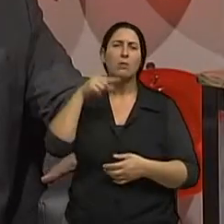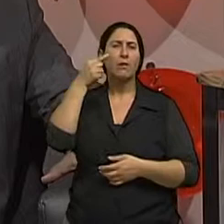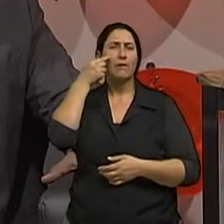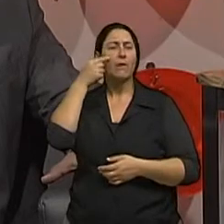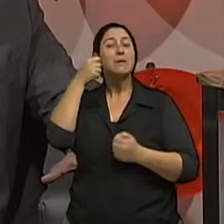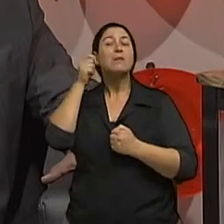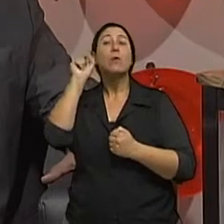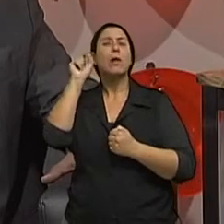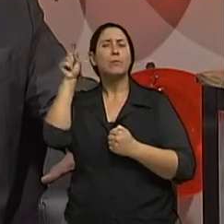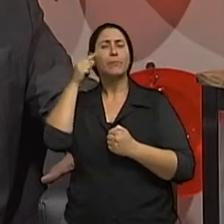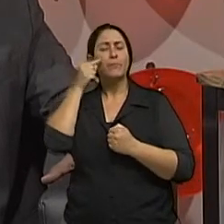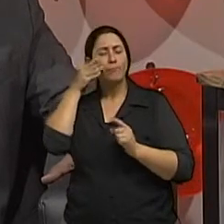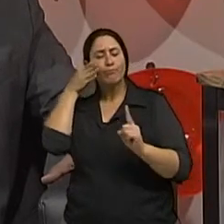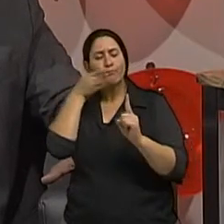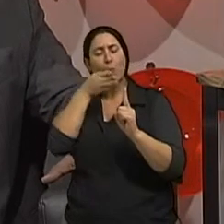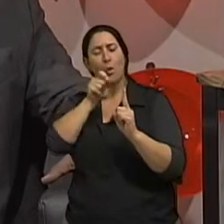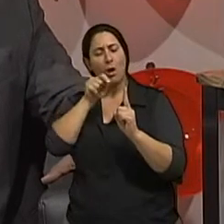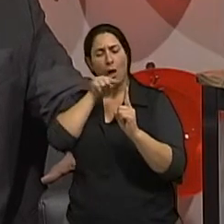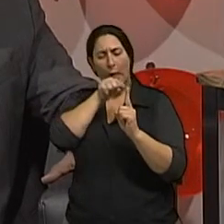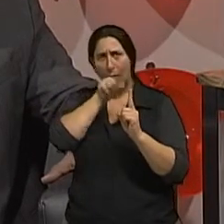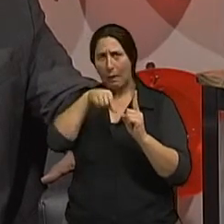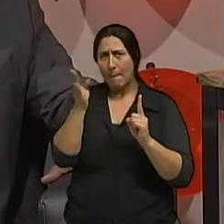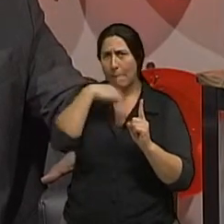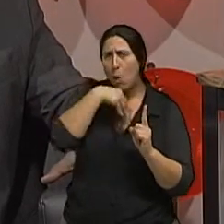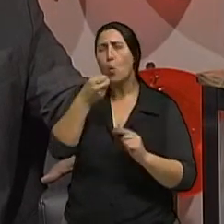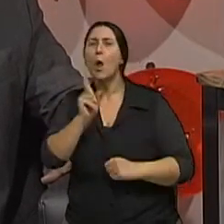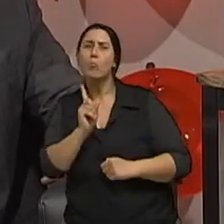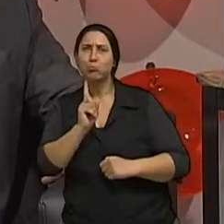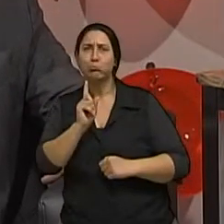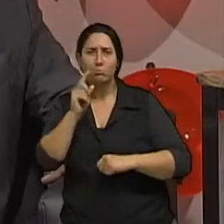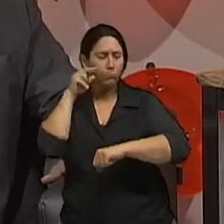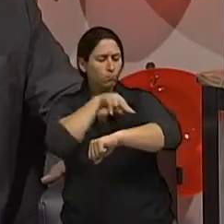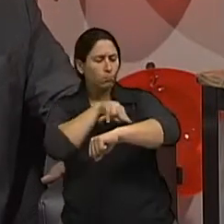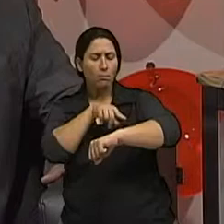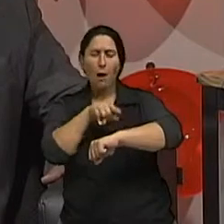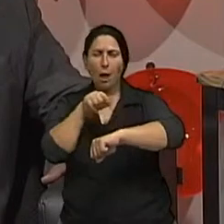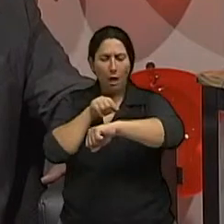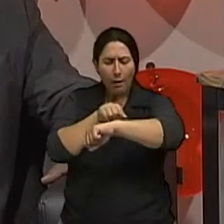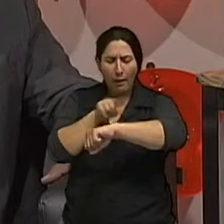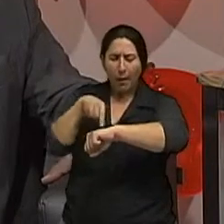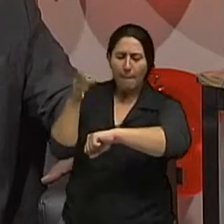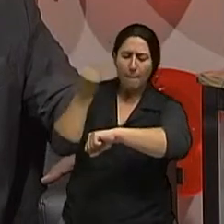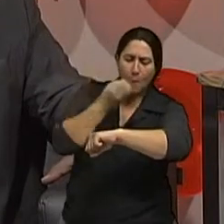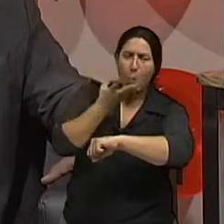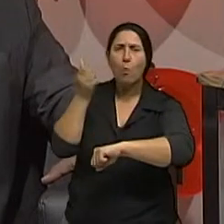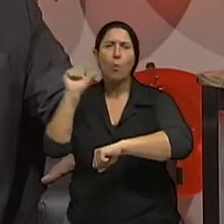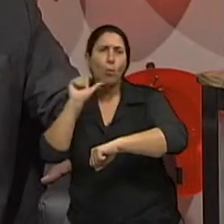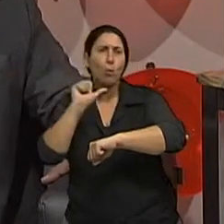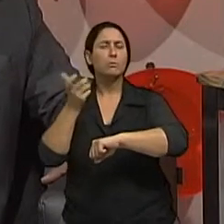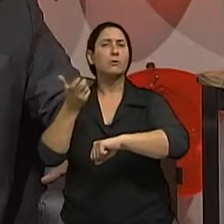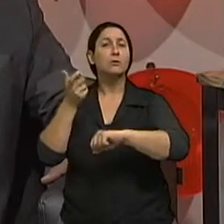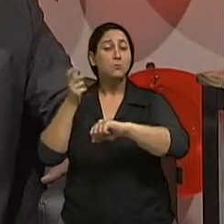malignas e se essa lesão tem uma suspeita maligna, existe a necessidade de retirar